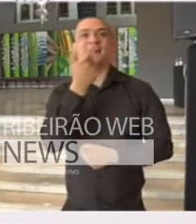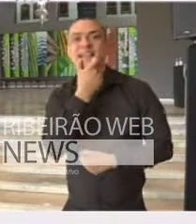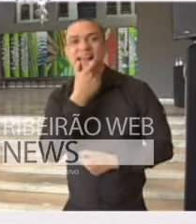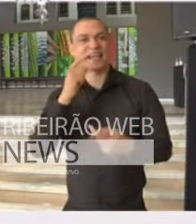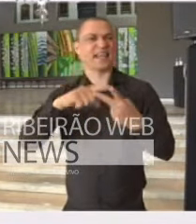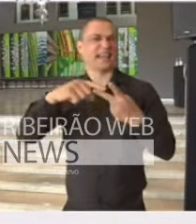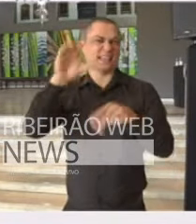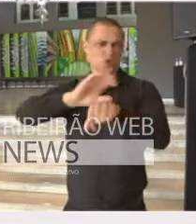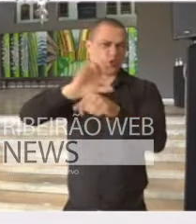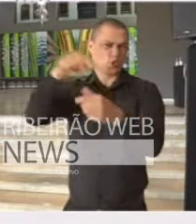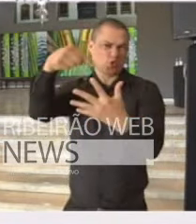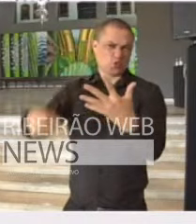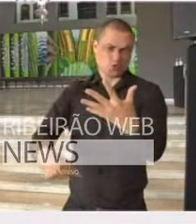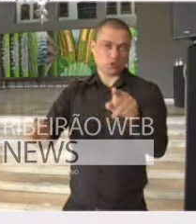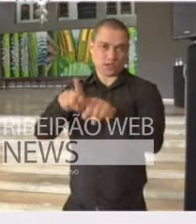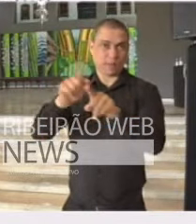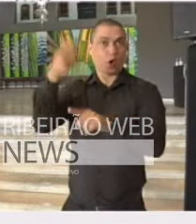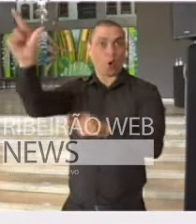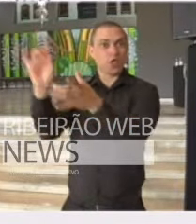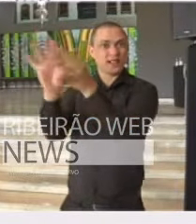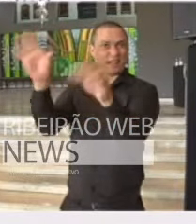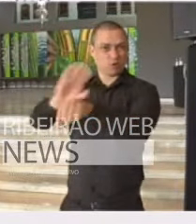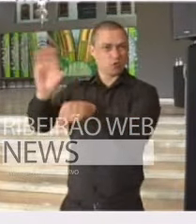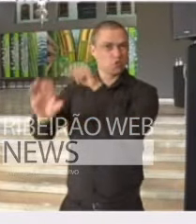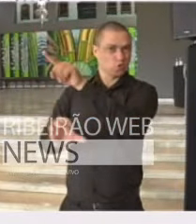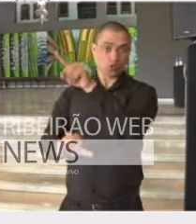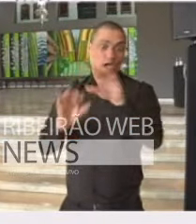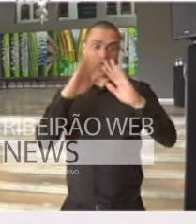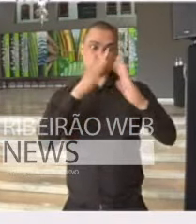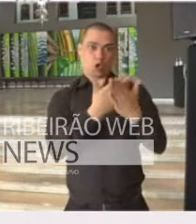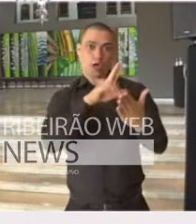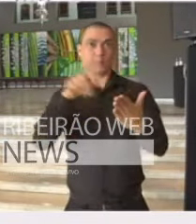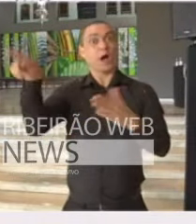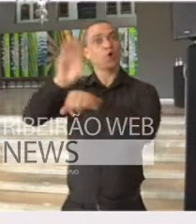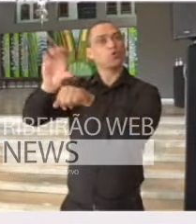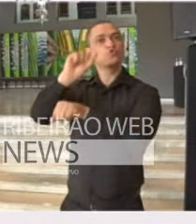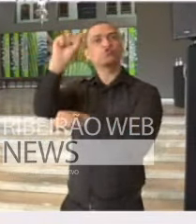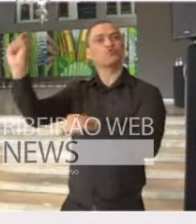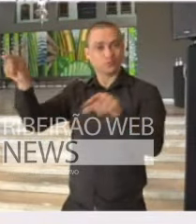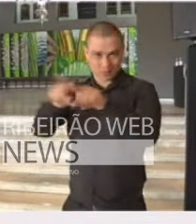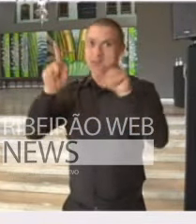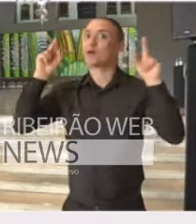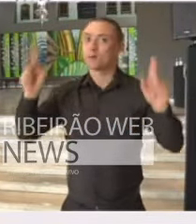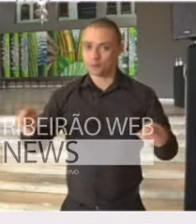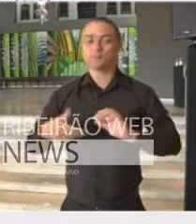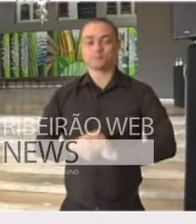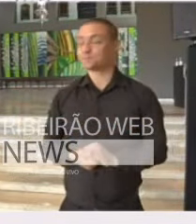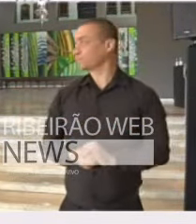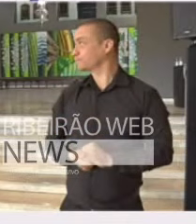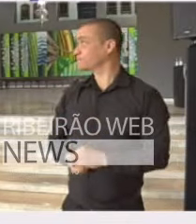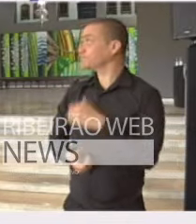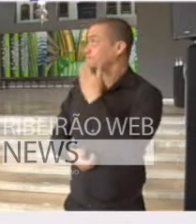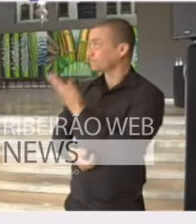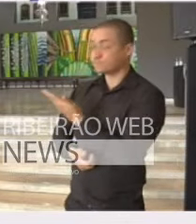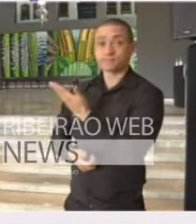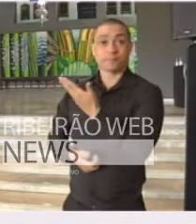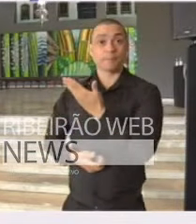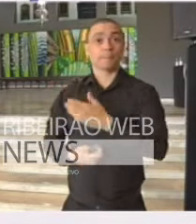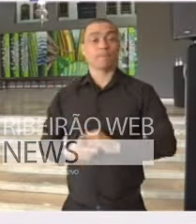cursos livres que são propostos por inúmeras instituições. Pode passar.